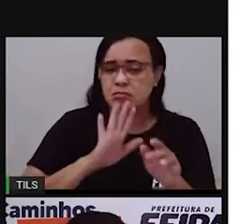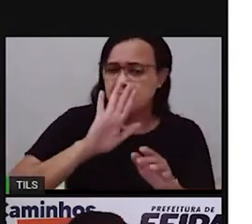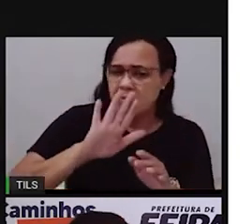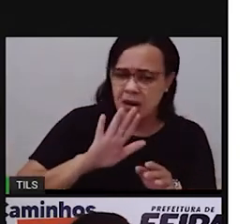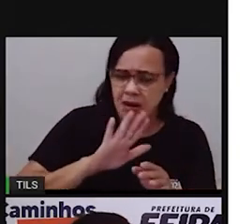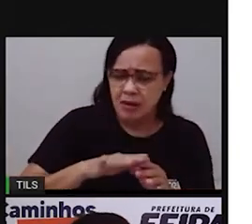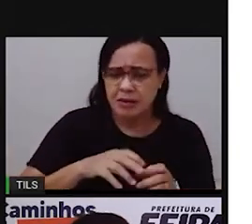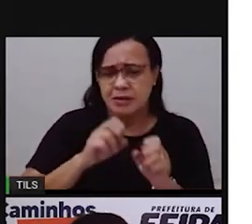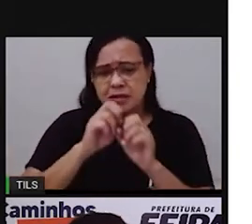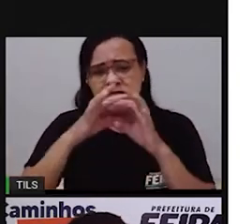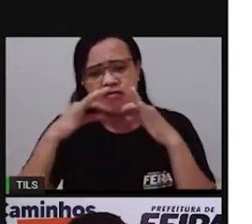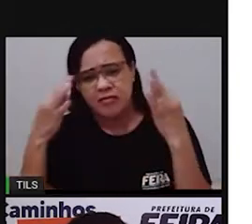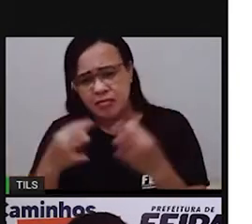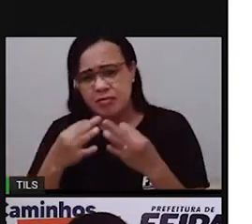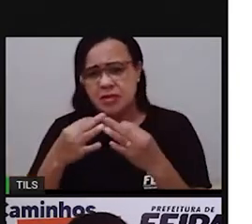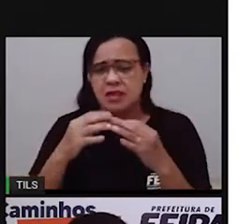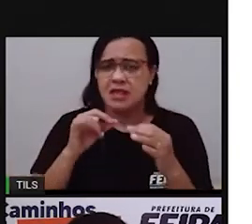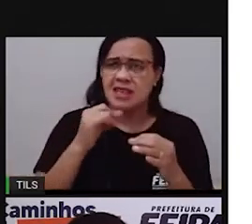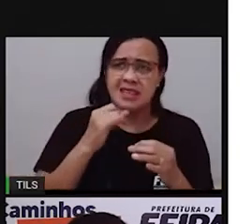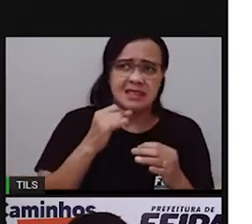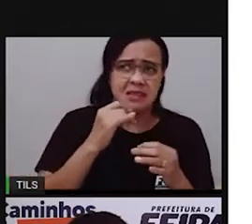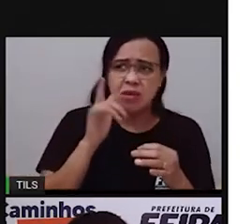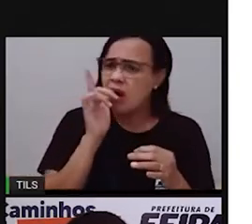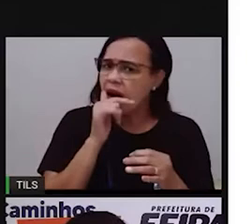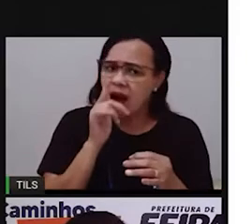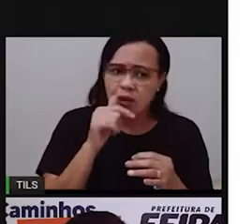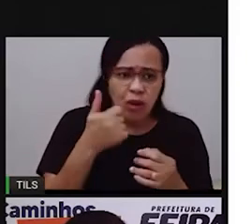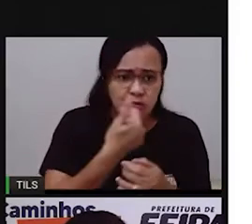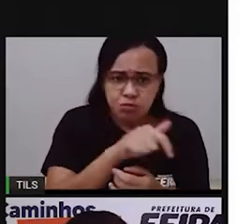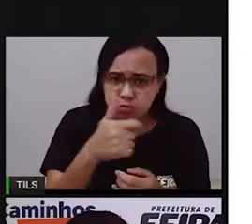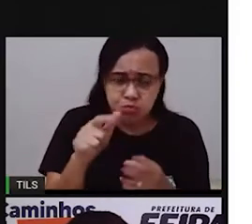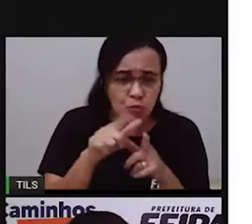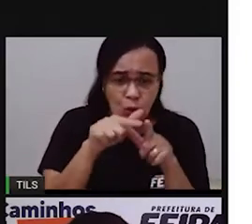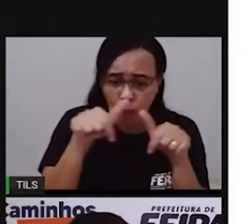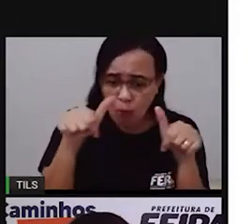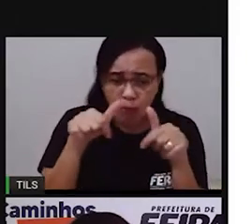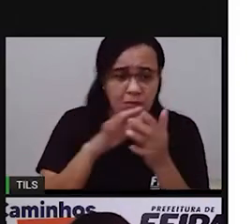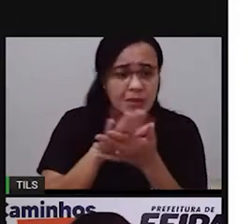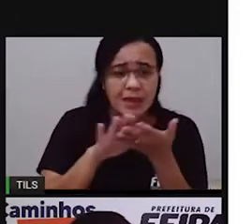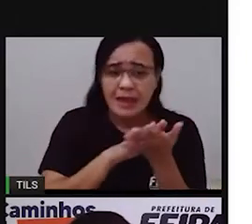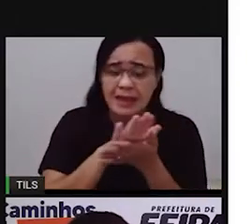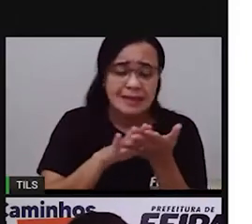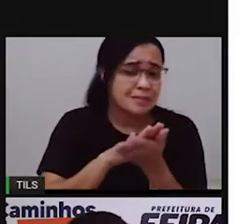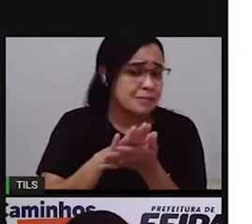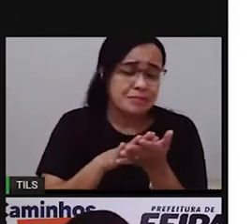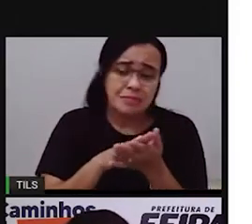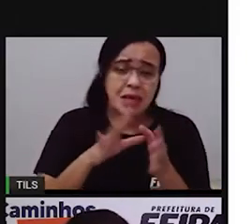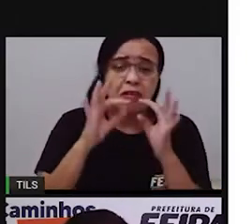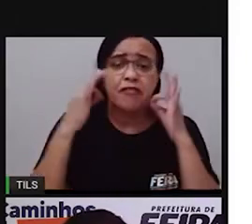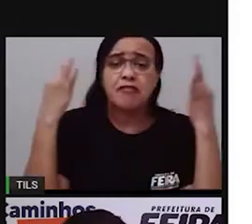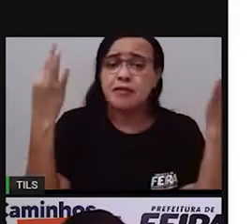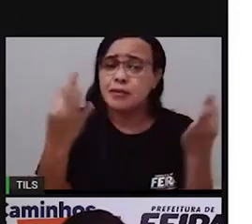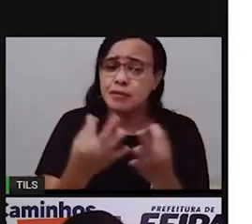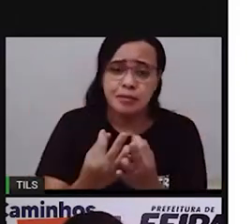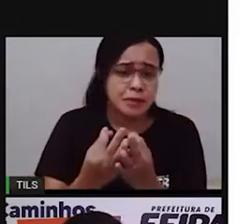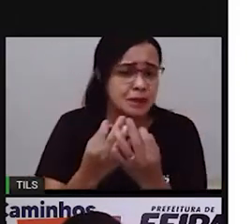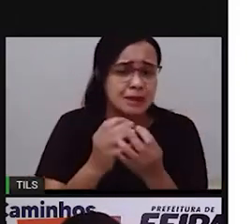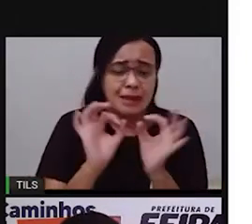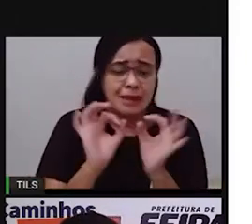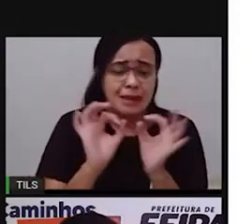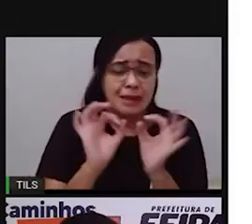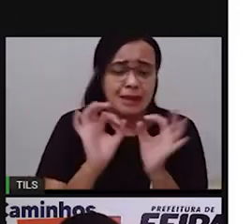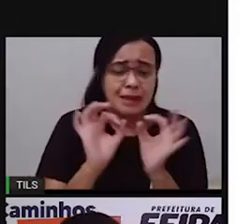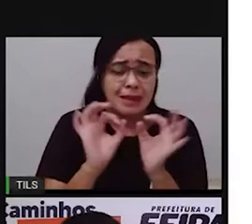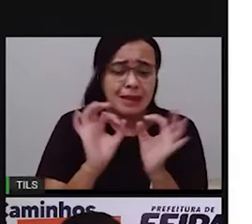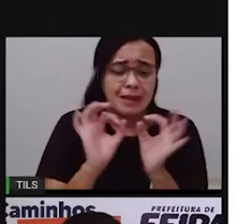pessoas não têm acesso à água tratada. Então, elas estão sujeitas, expostas a adquirir alguma